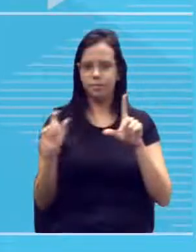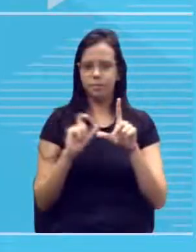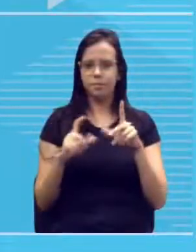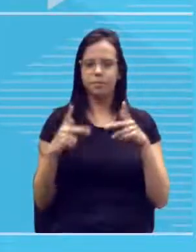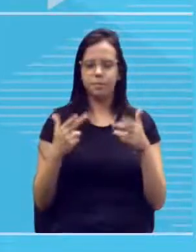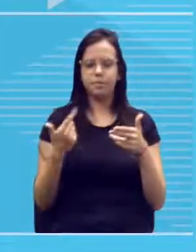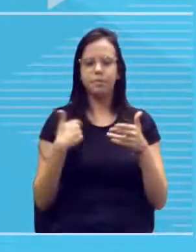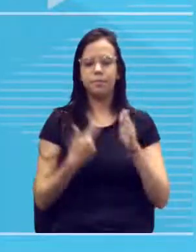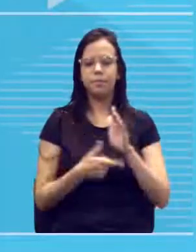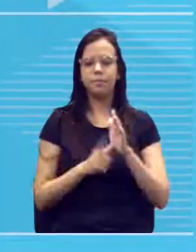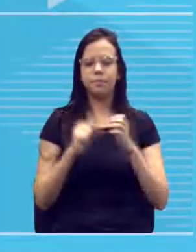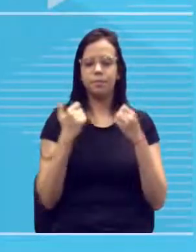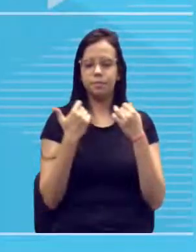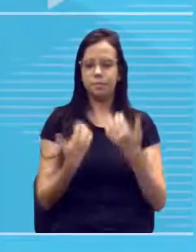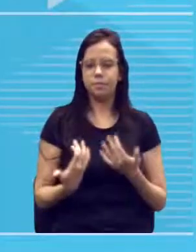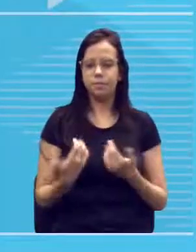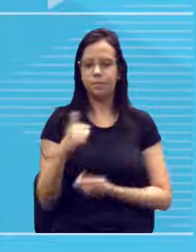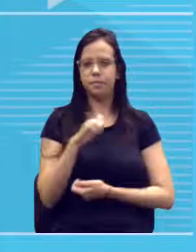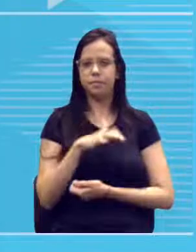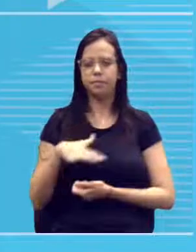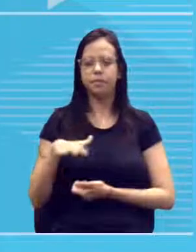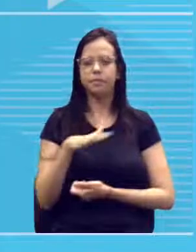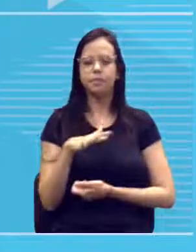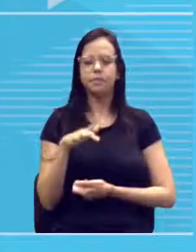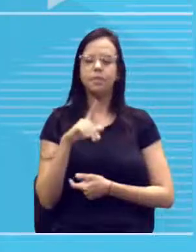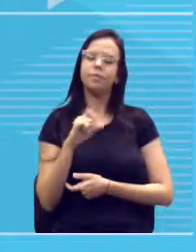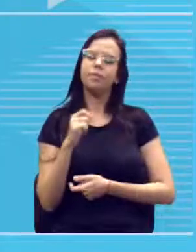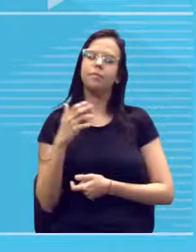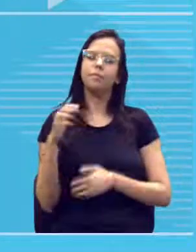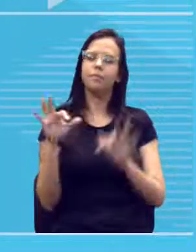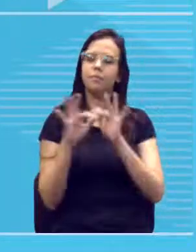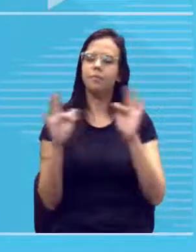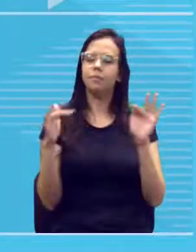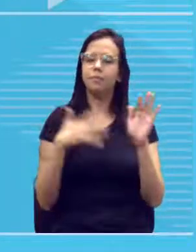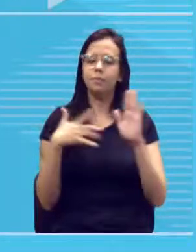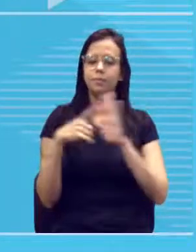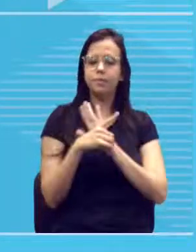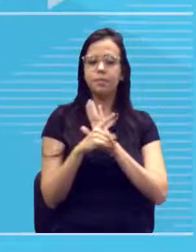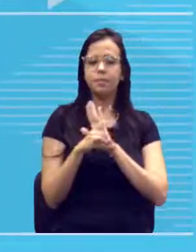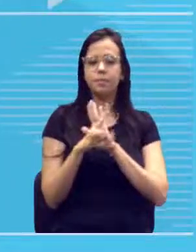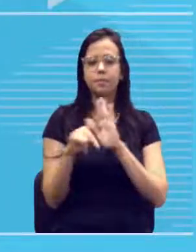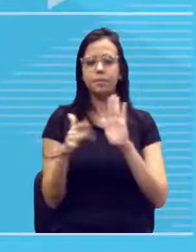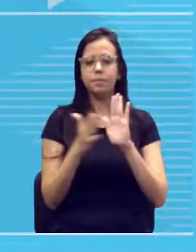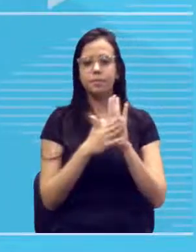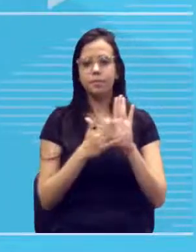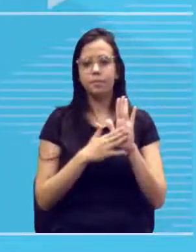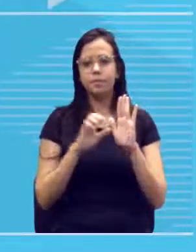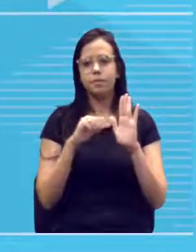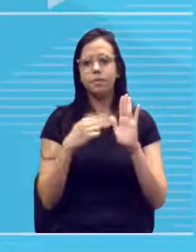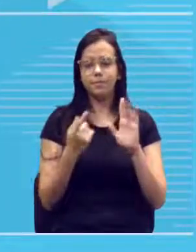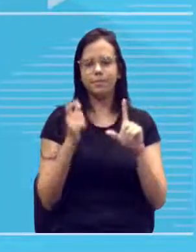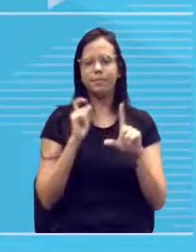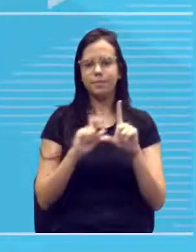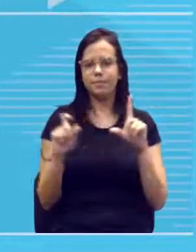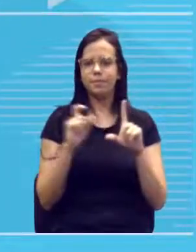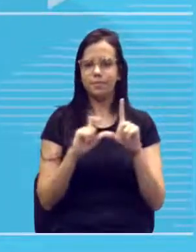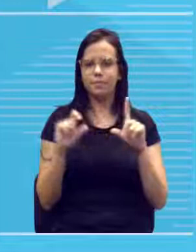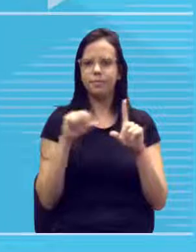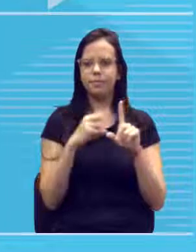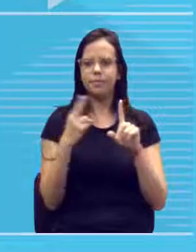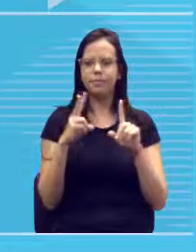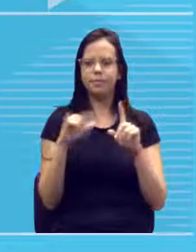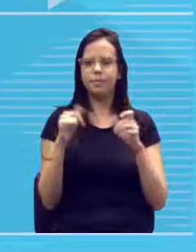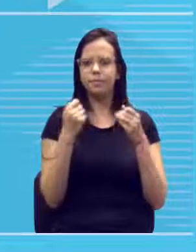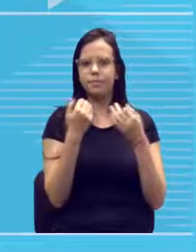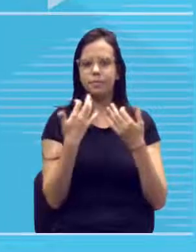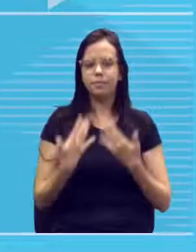vocês. Em geral, o meu enunciado, a minha questão, vai me propor ou uma legenda ou vai explicar um